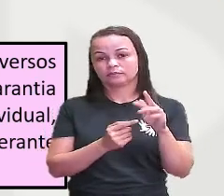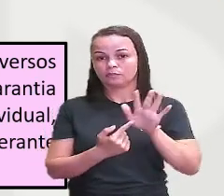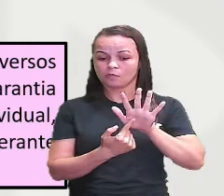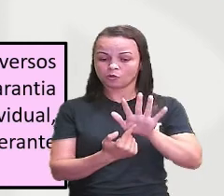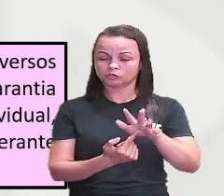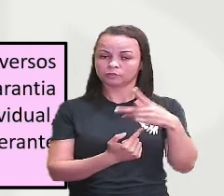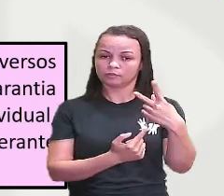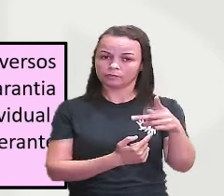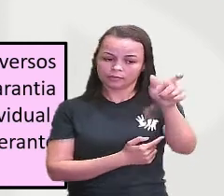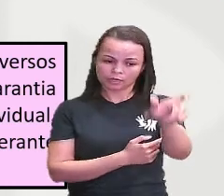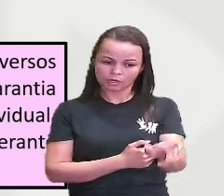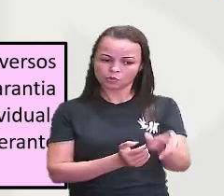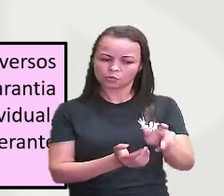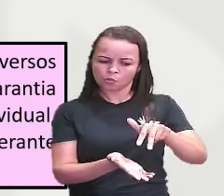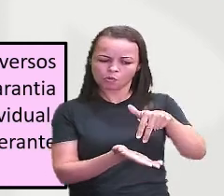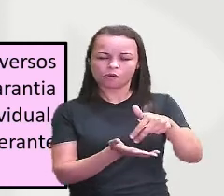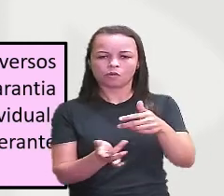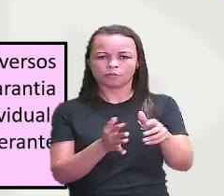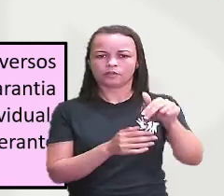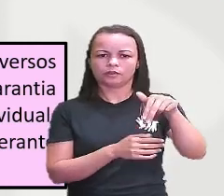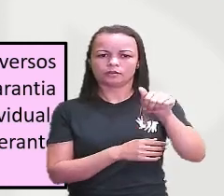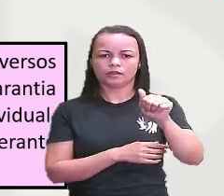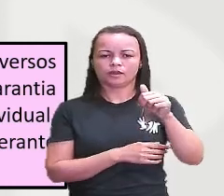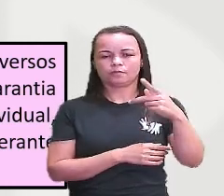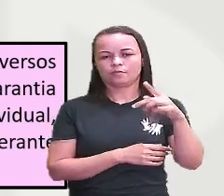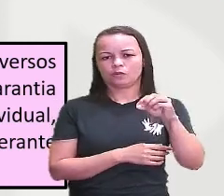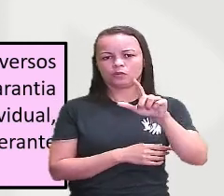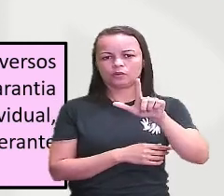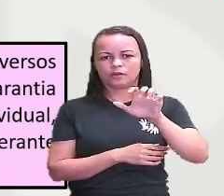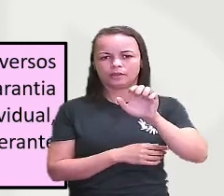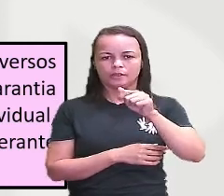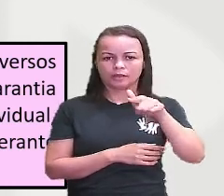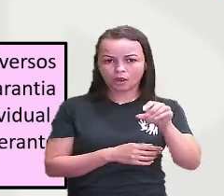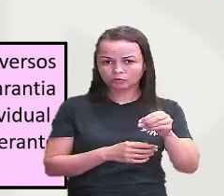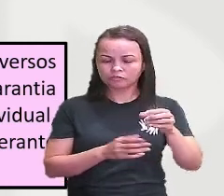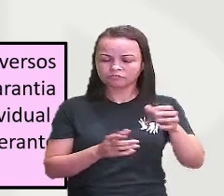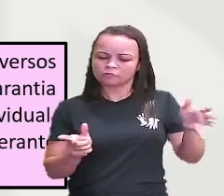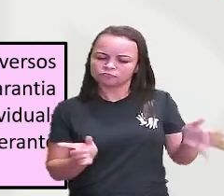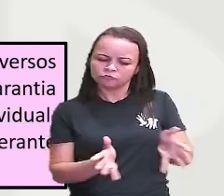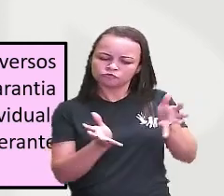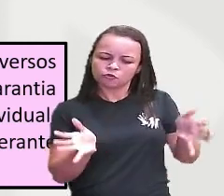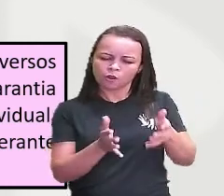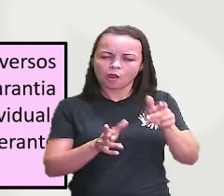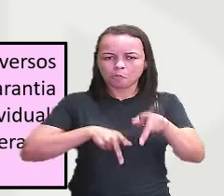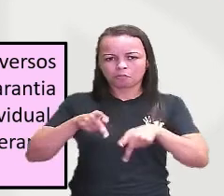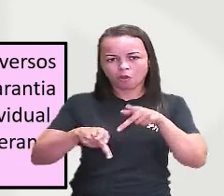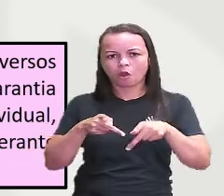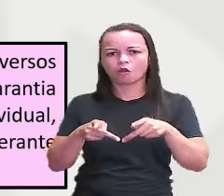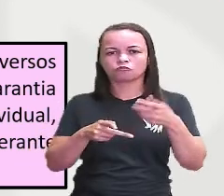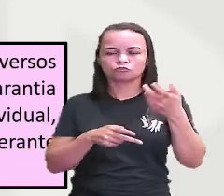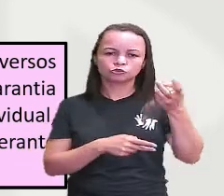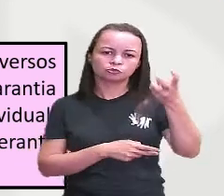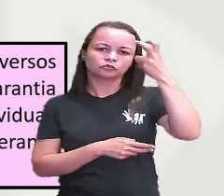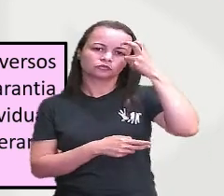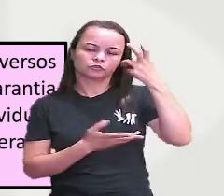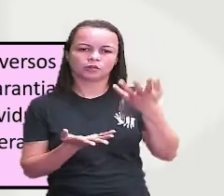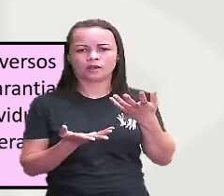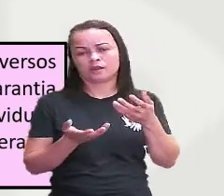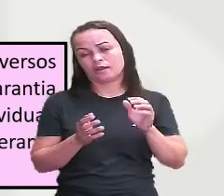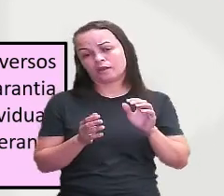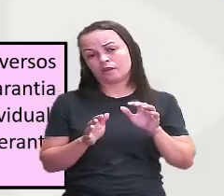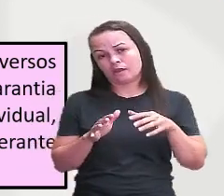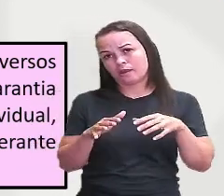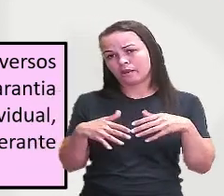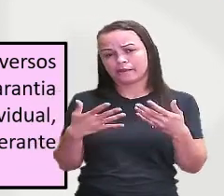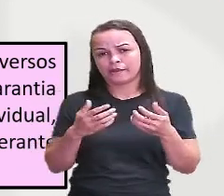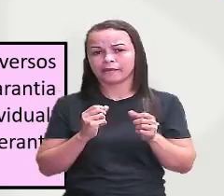vai influenciar outras culturas outros povos é claro que o código traz coisas ruins como